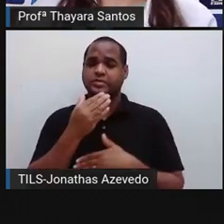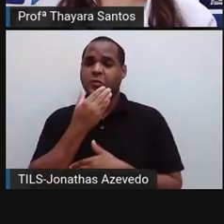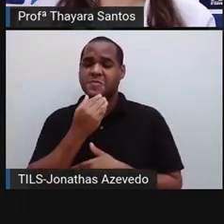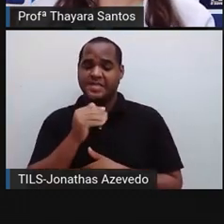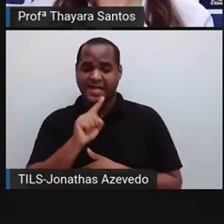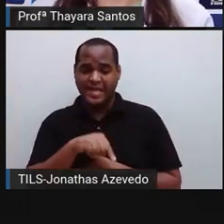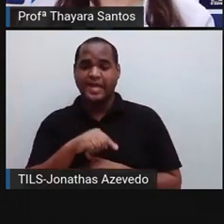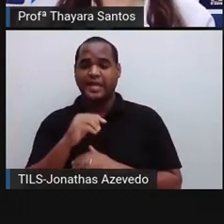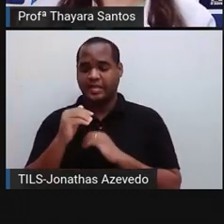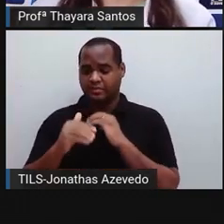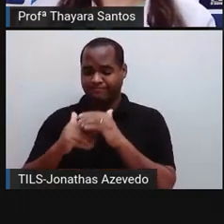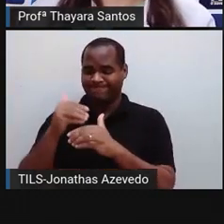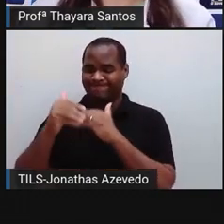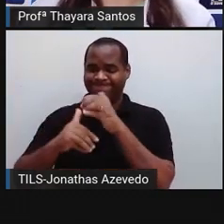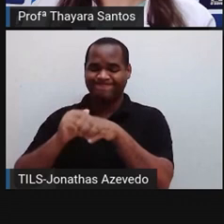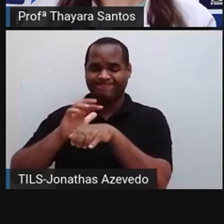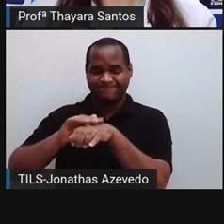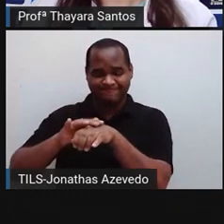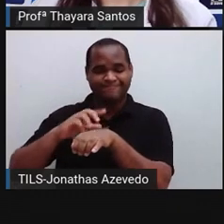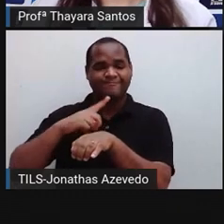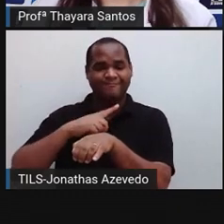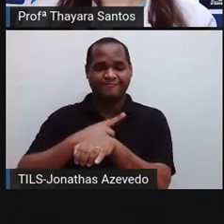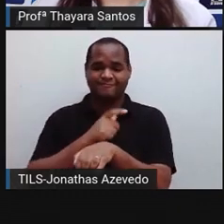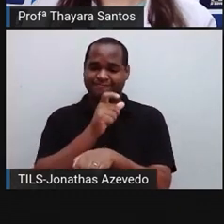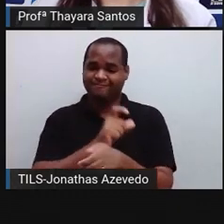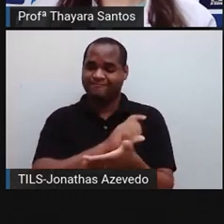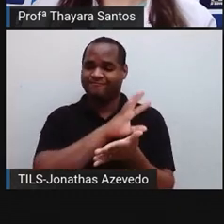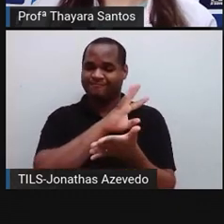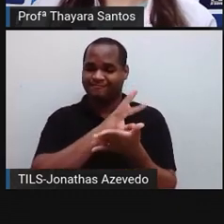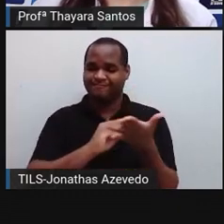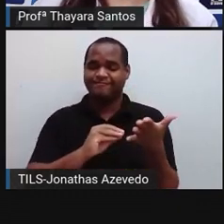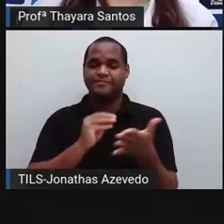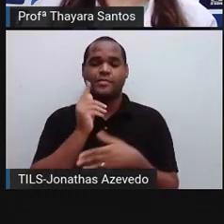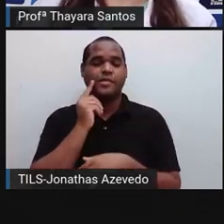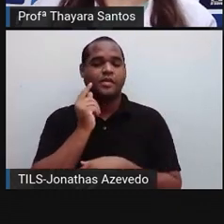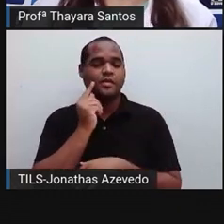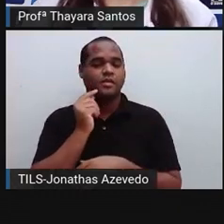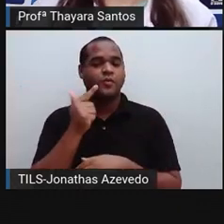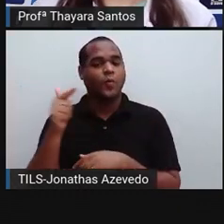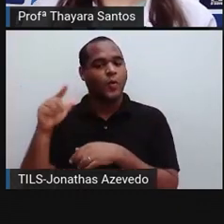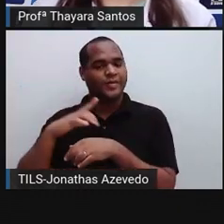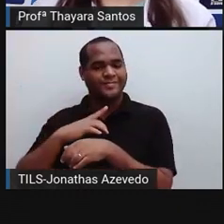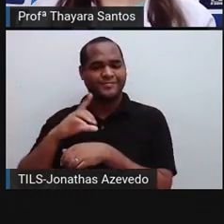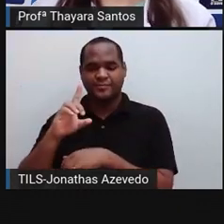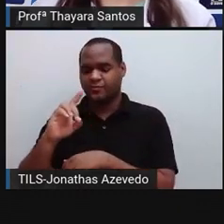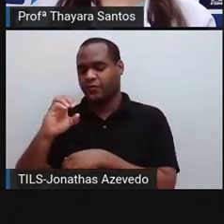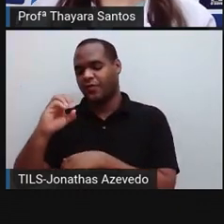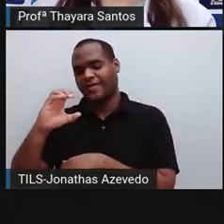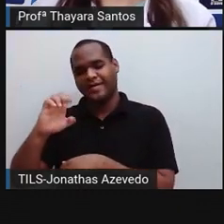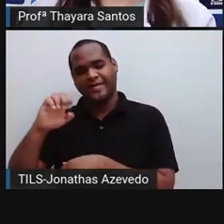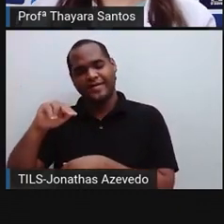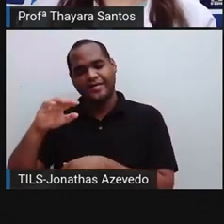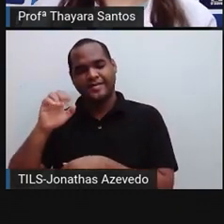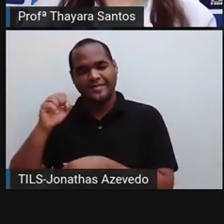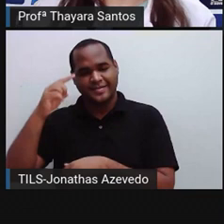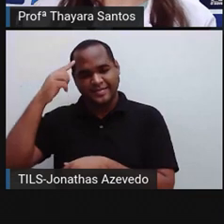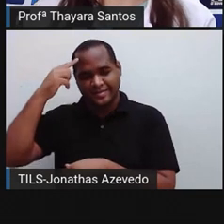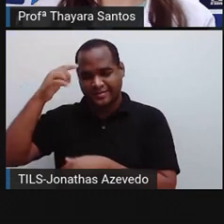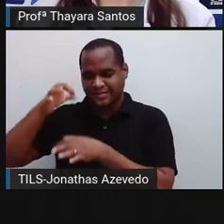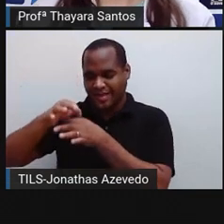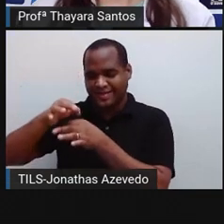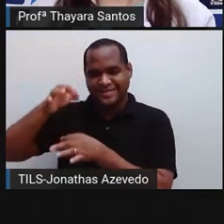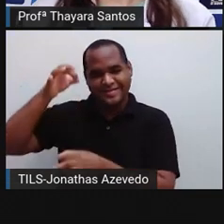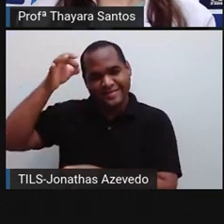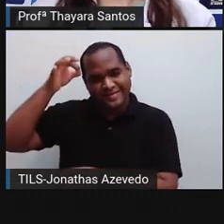desenvolva a toxoplasmose. A gente tem a doença de Chagas, que é uma doença que afeta os seres